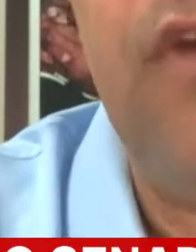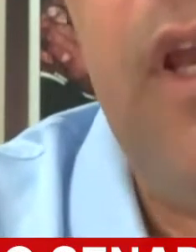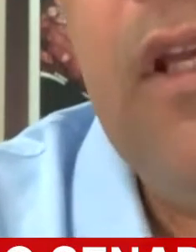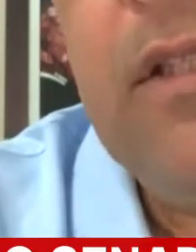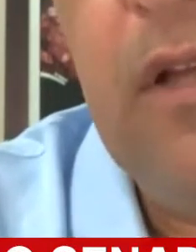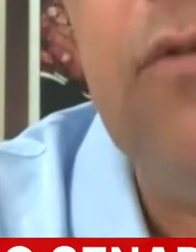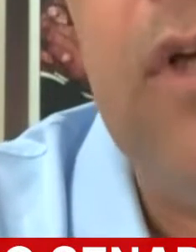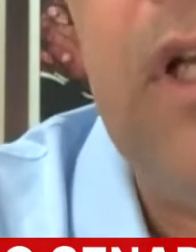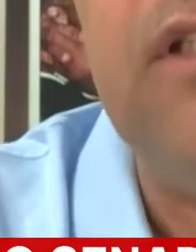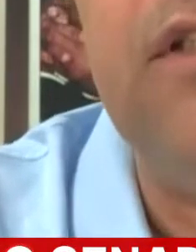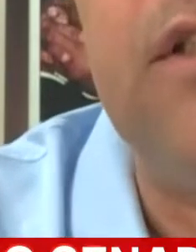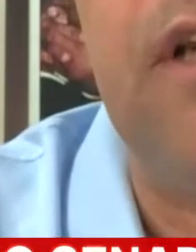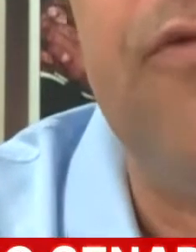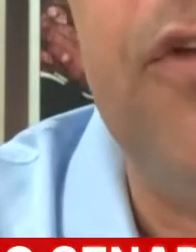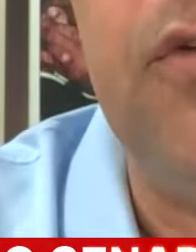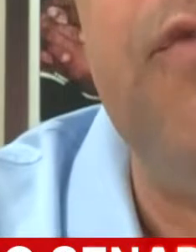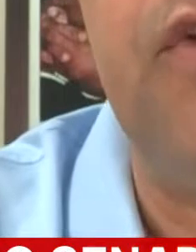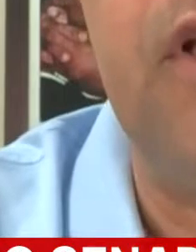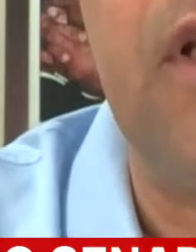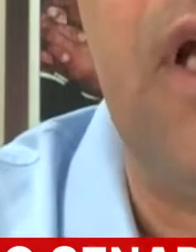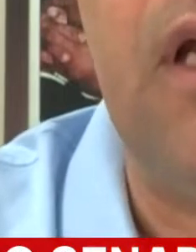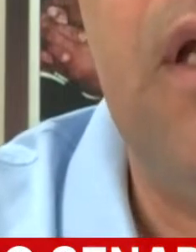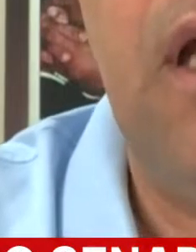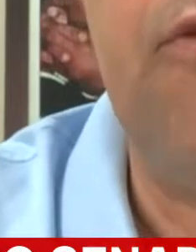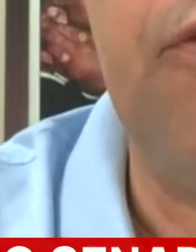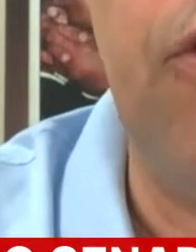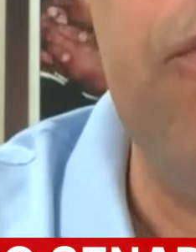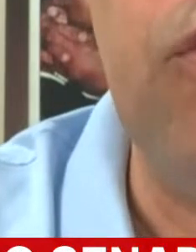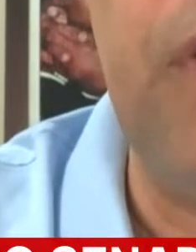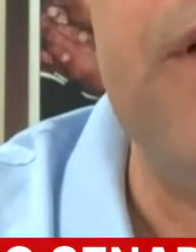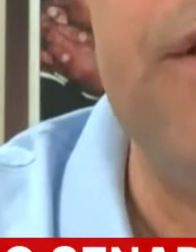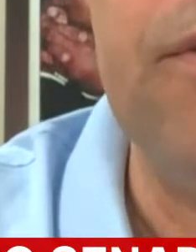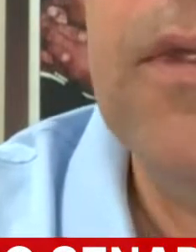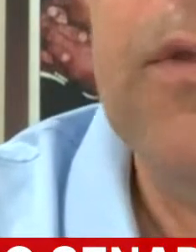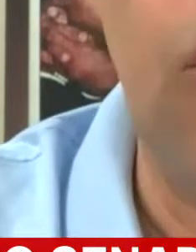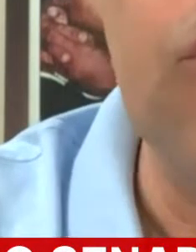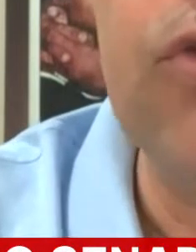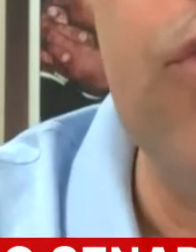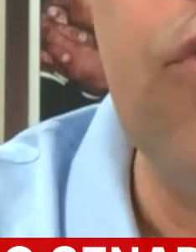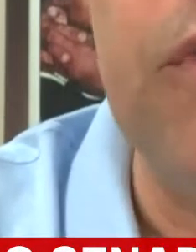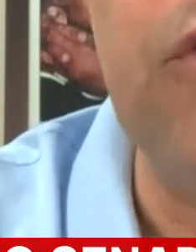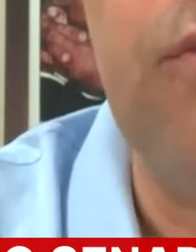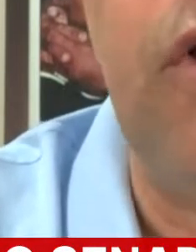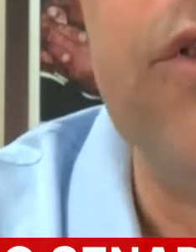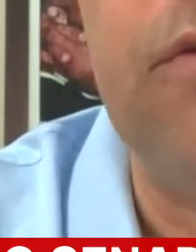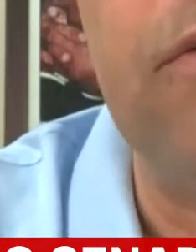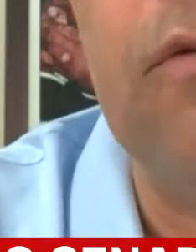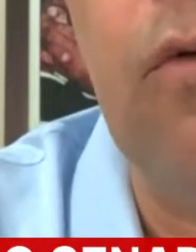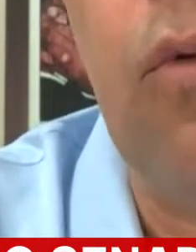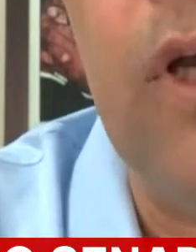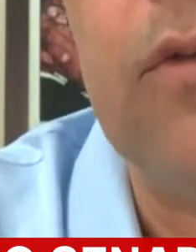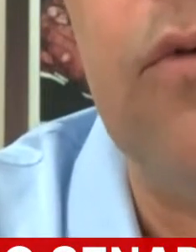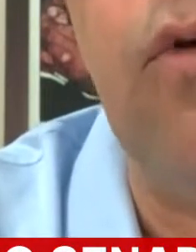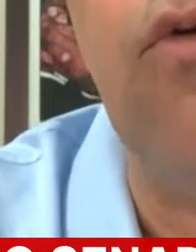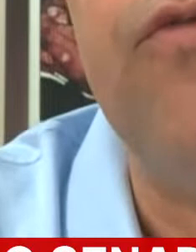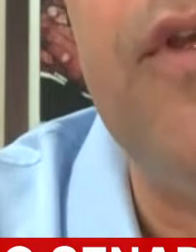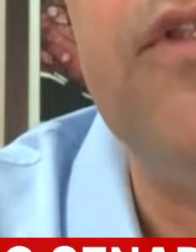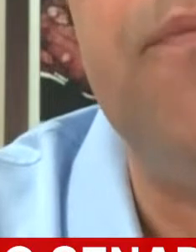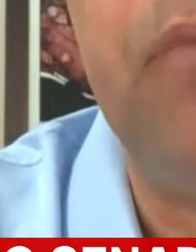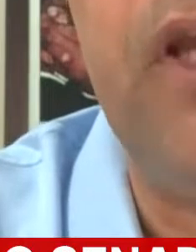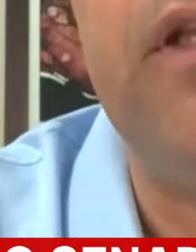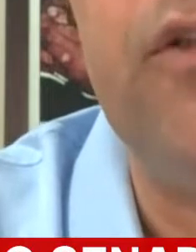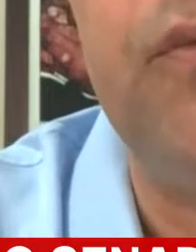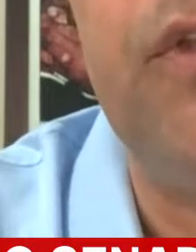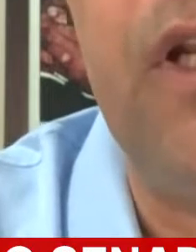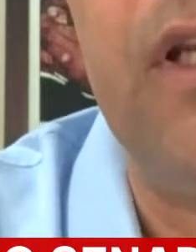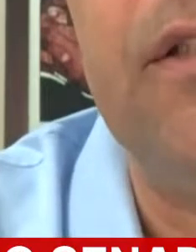e vem sendo um grande desafio enfrentar a fome no Brasil. Todos os números mostram o quanto houve